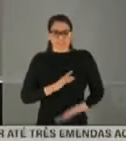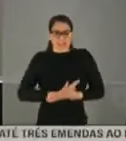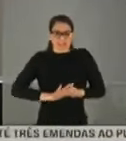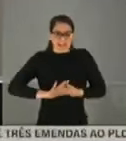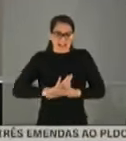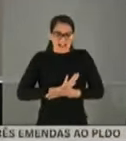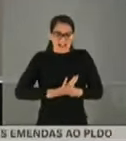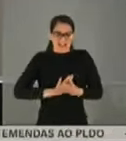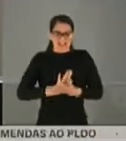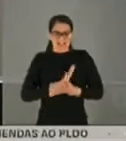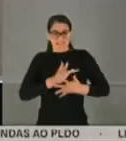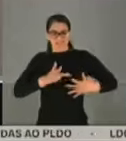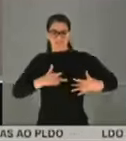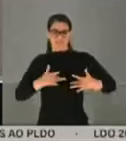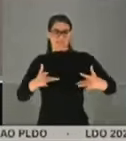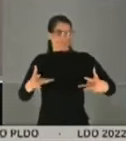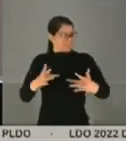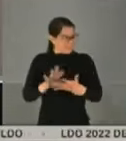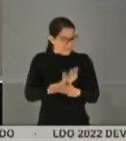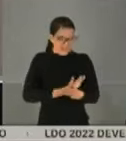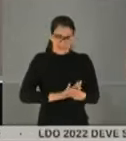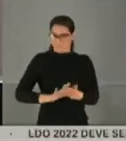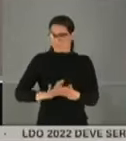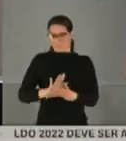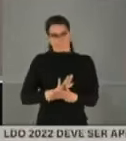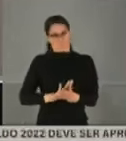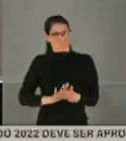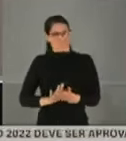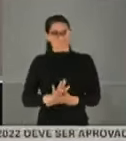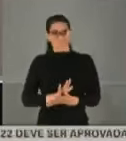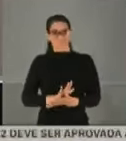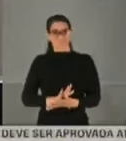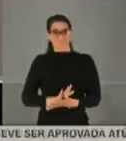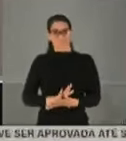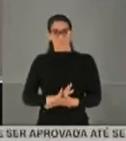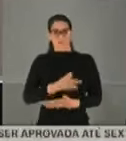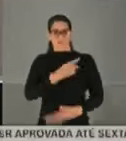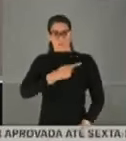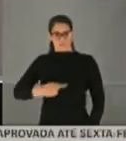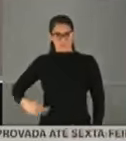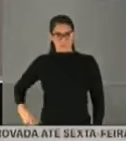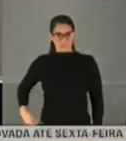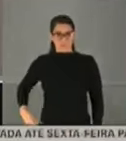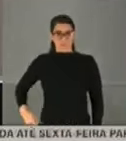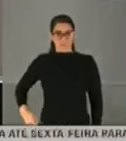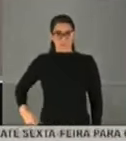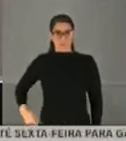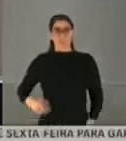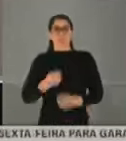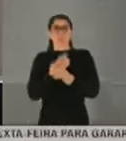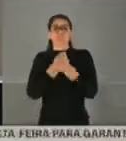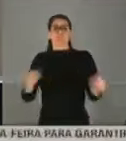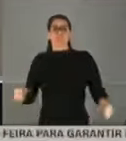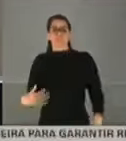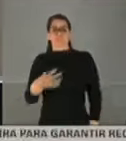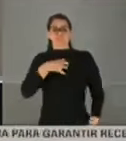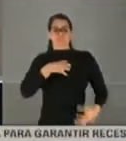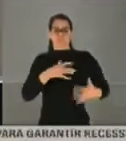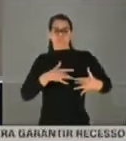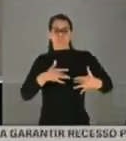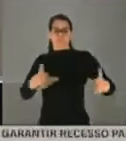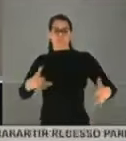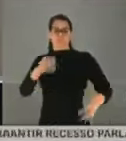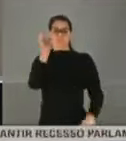de solidariedade. Um presidente que é incapaz de ser solidário aos brasileiros.